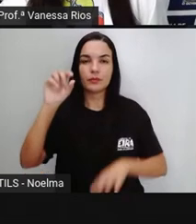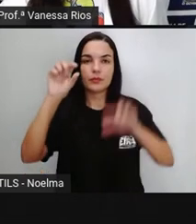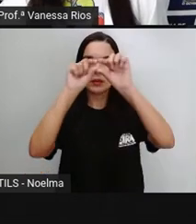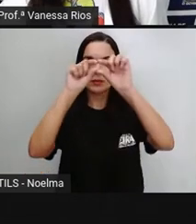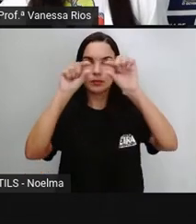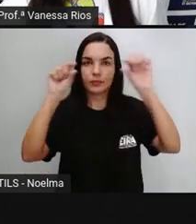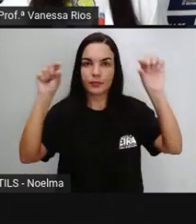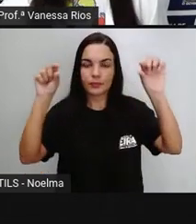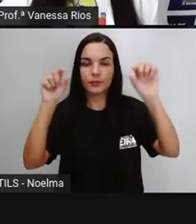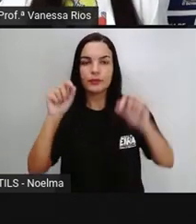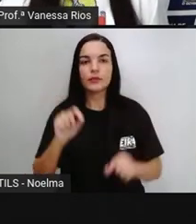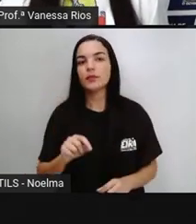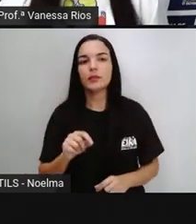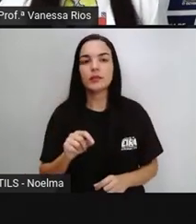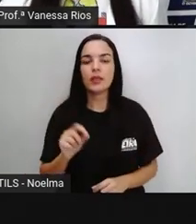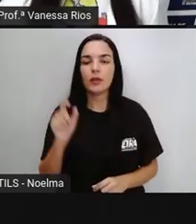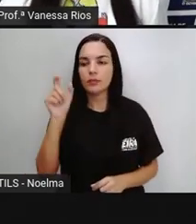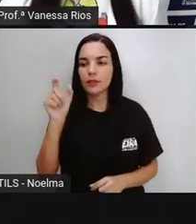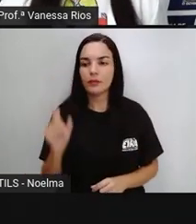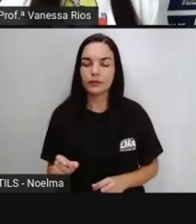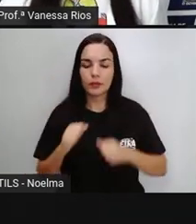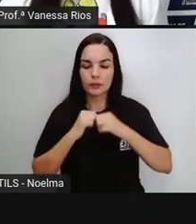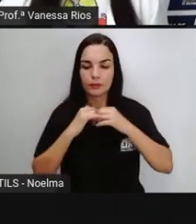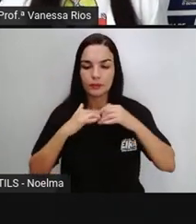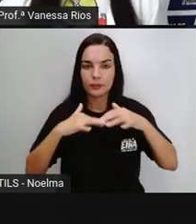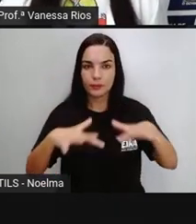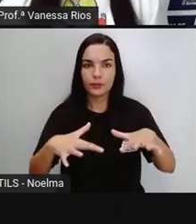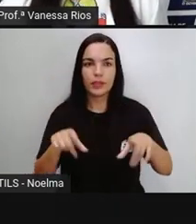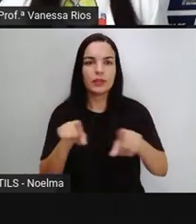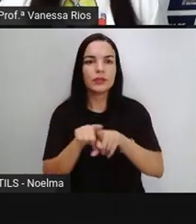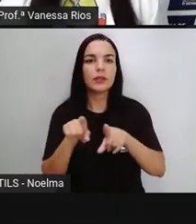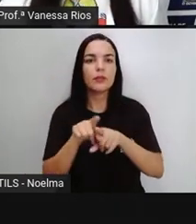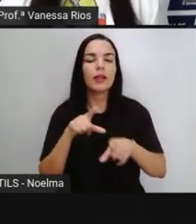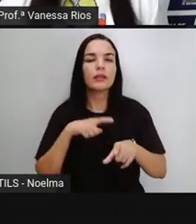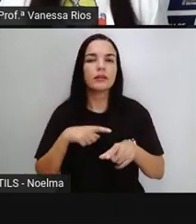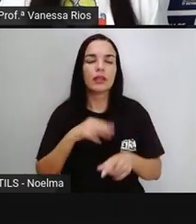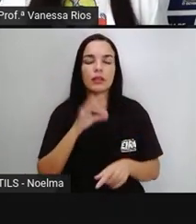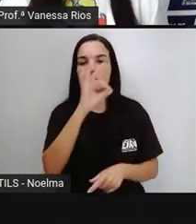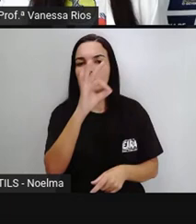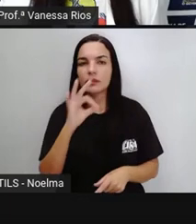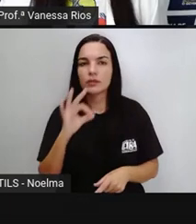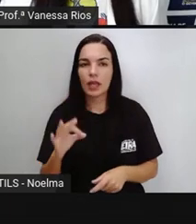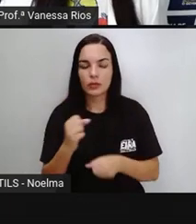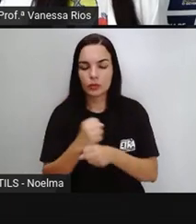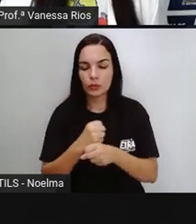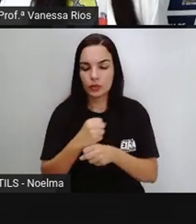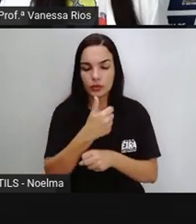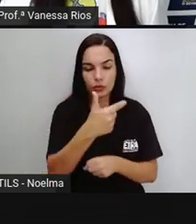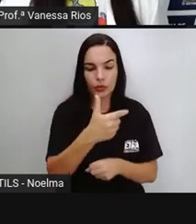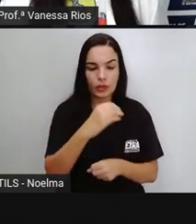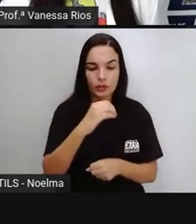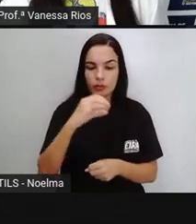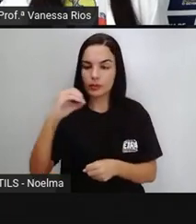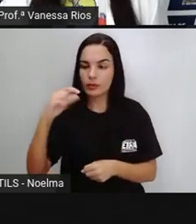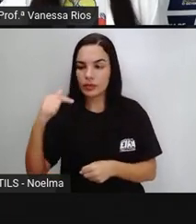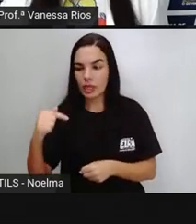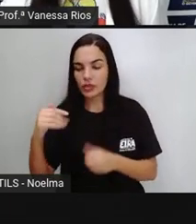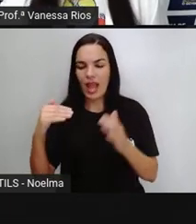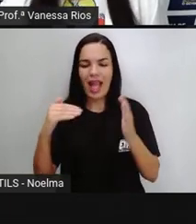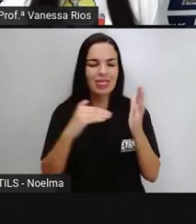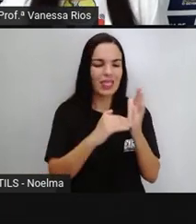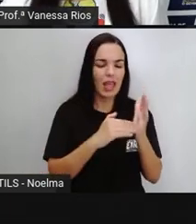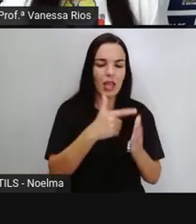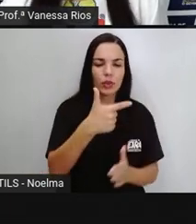epidemiológico. E aqui a gente observa também que existem dados dos anos de 2007 até o ano de